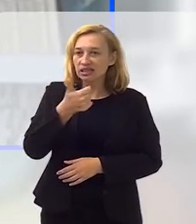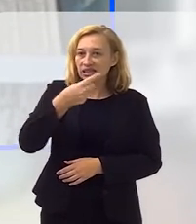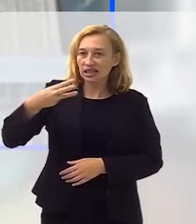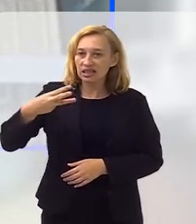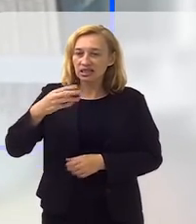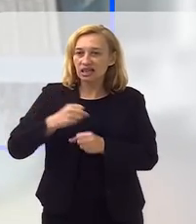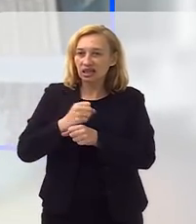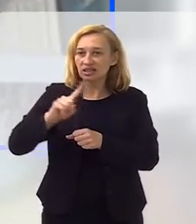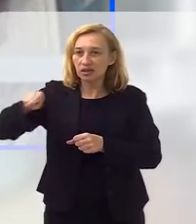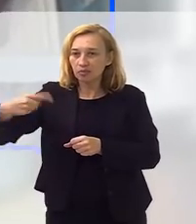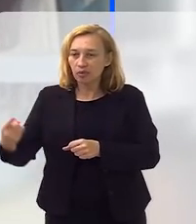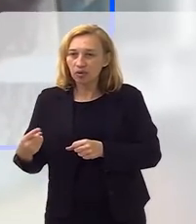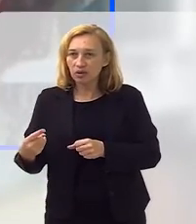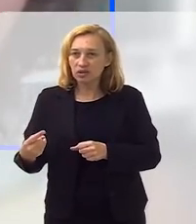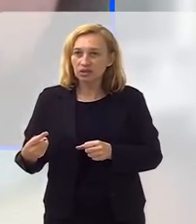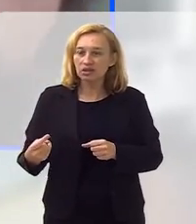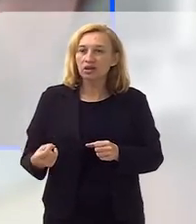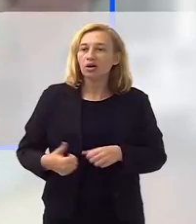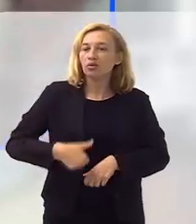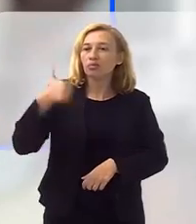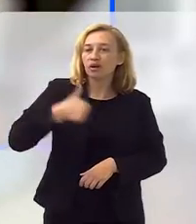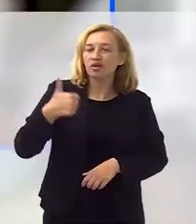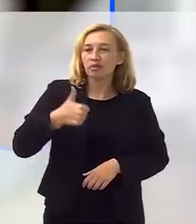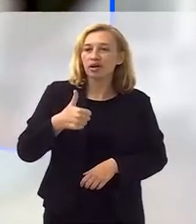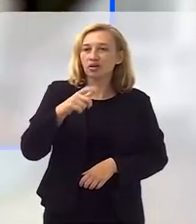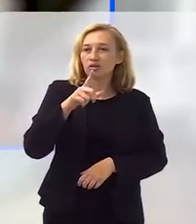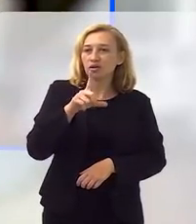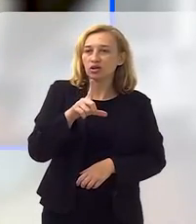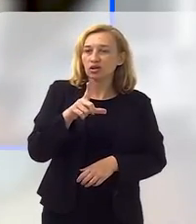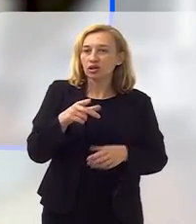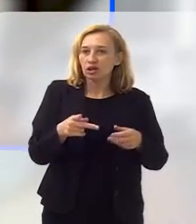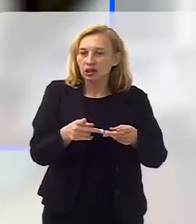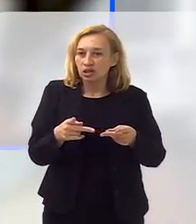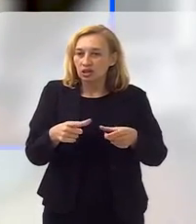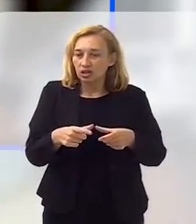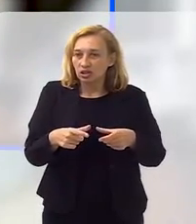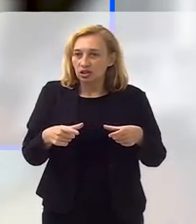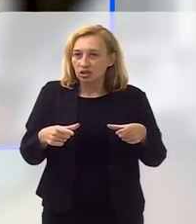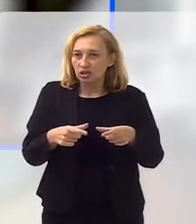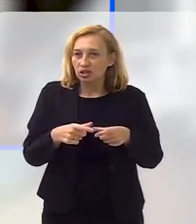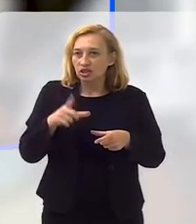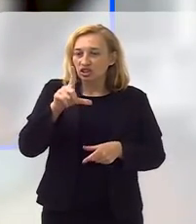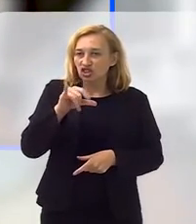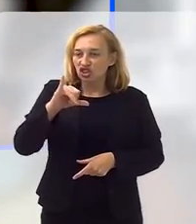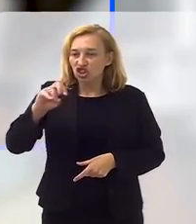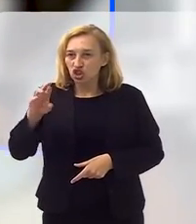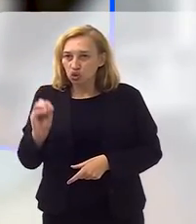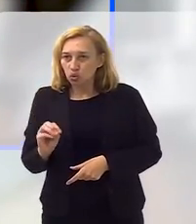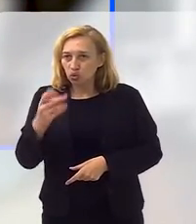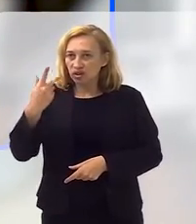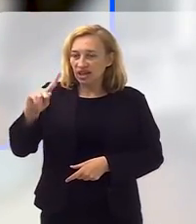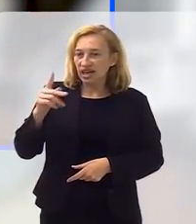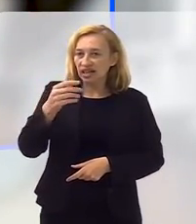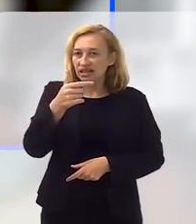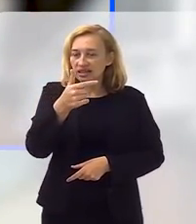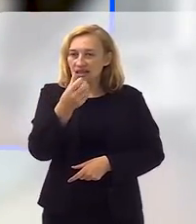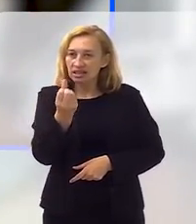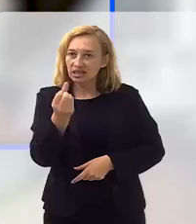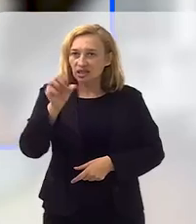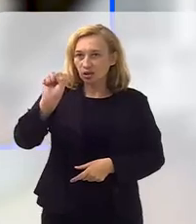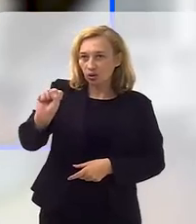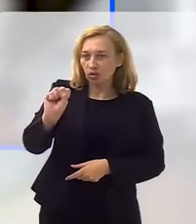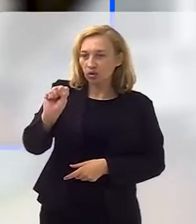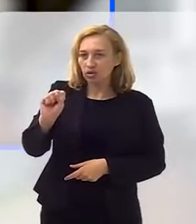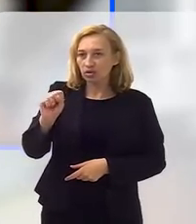Treze anos depois, ela consegue lançar o primeiro LP solo dela, né, esse disco aqui de 78, e essa